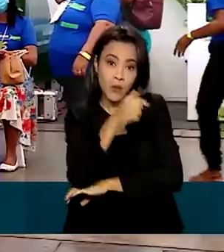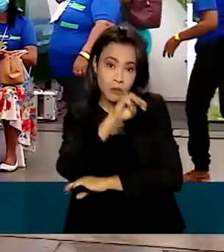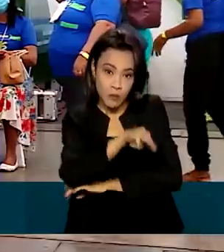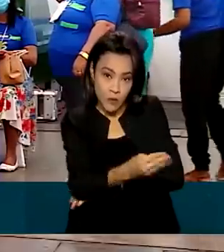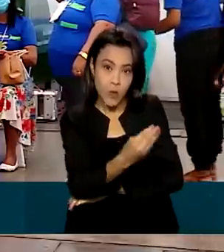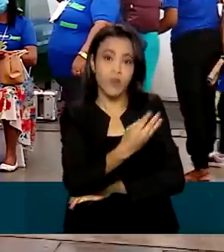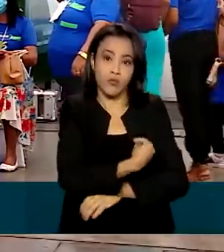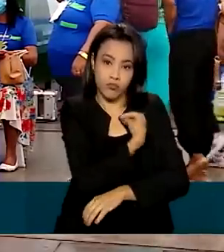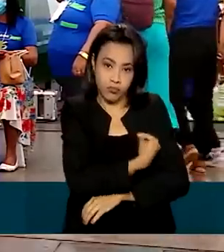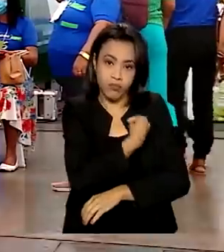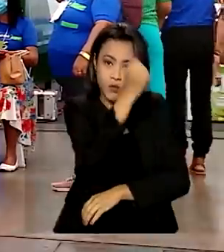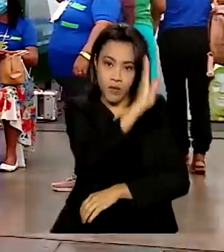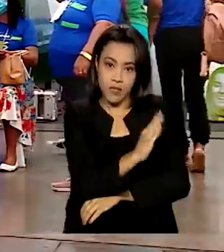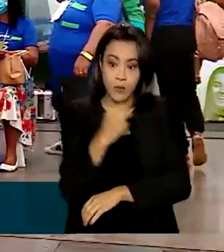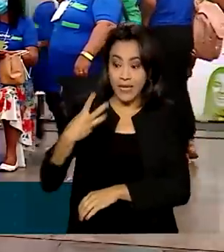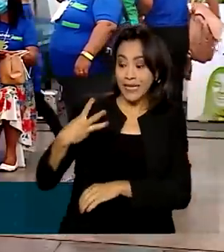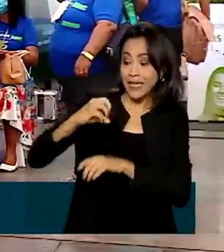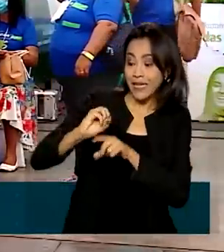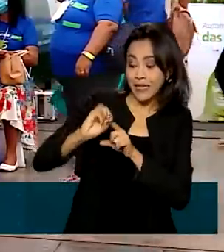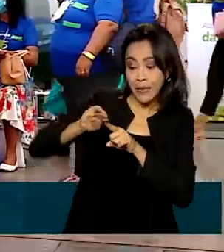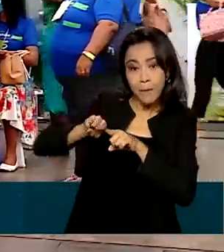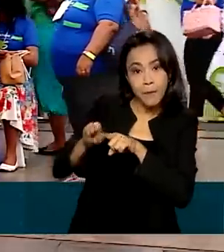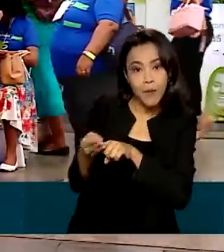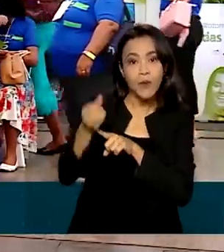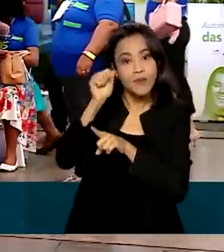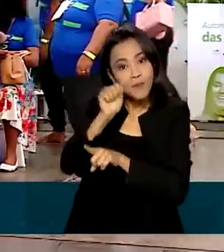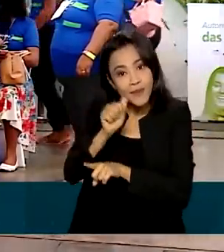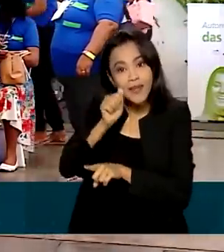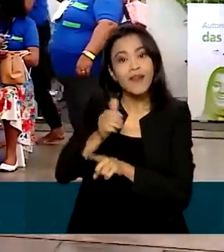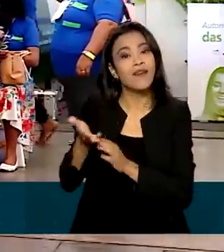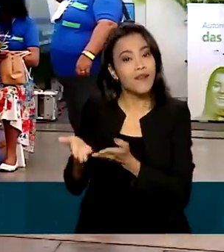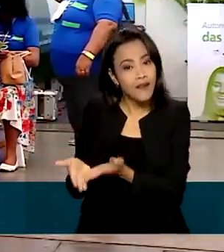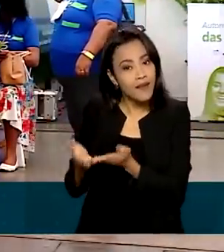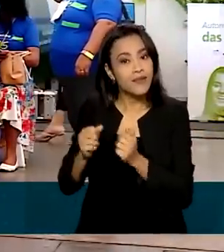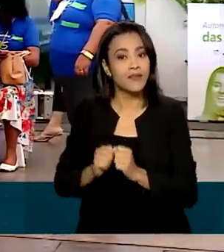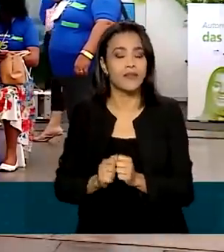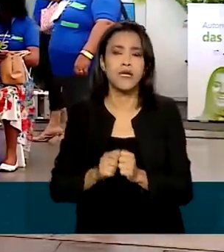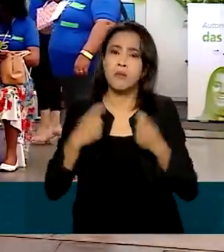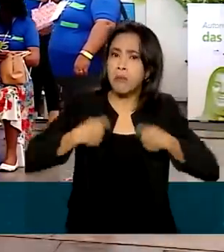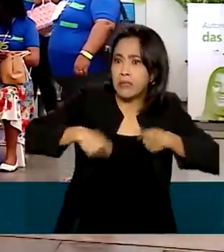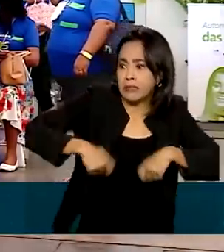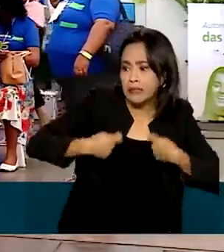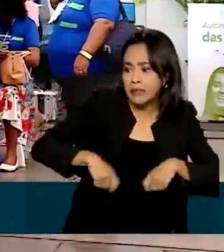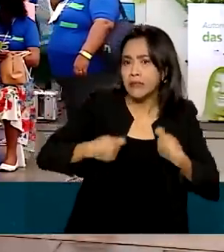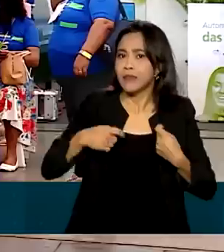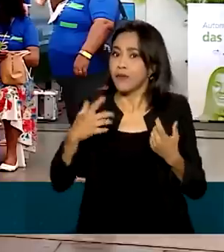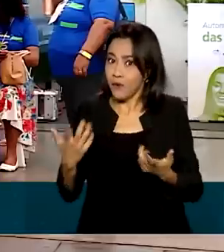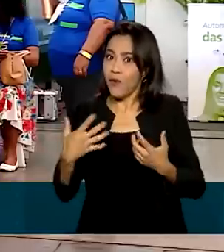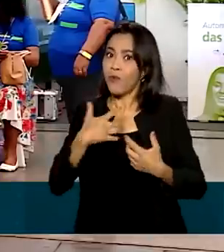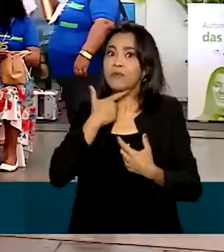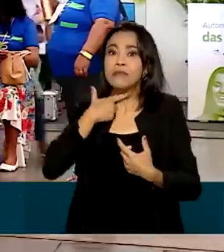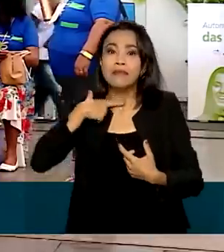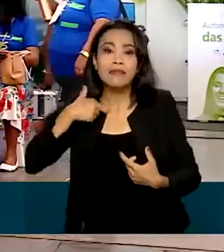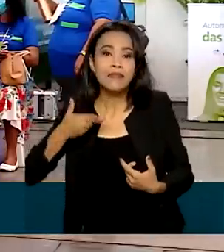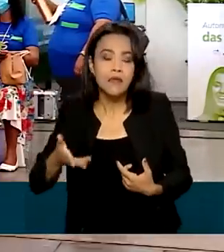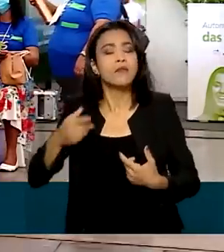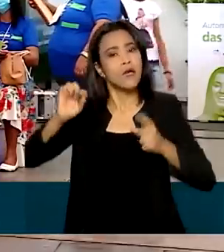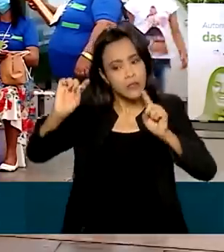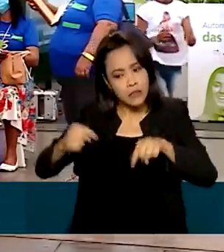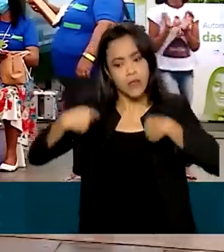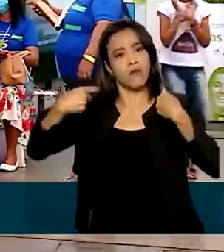no Brasil, 30 milhões são mulheres. Por oportunidade ou por necessidade, elas estão encarando os desafios,